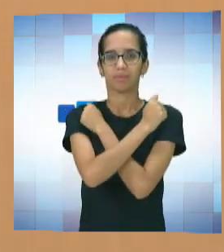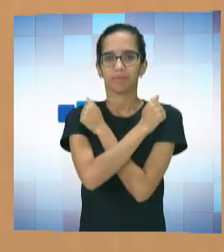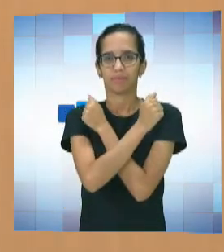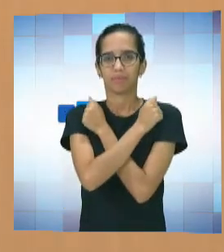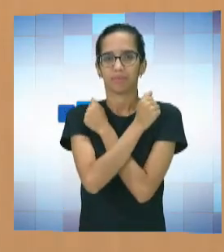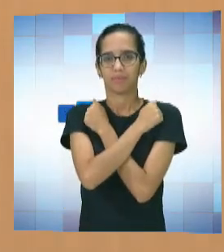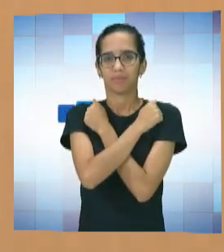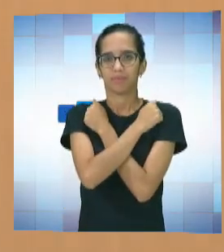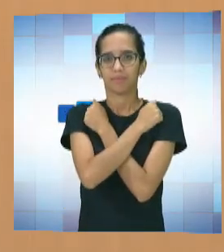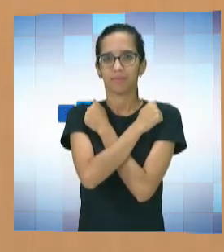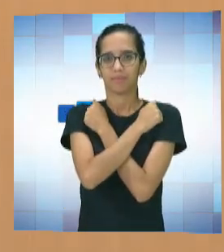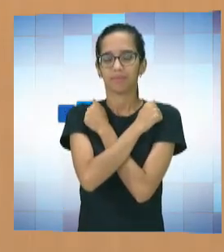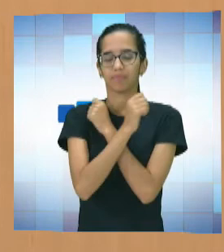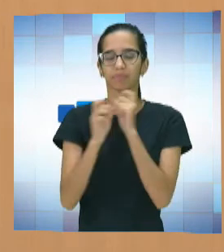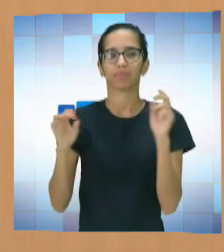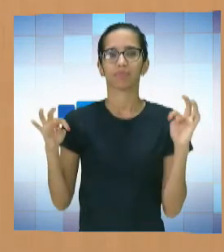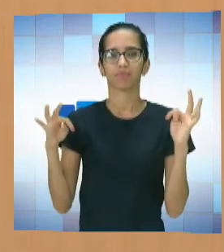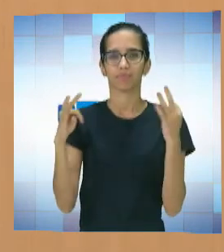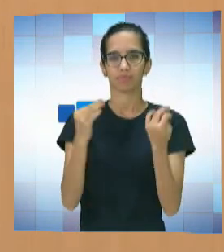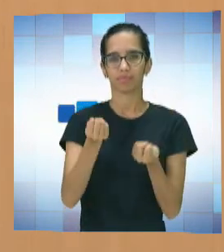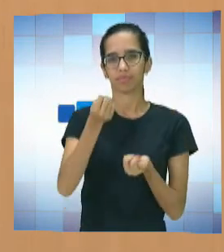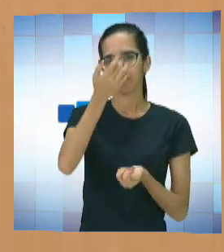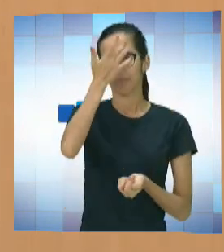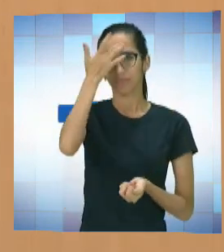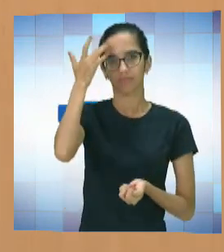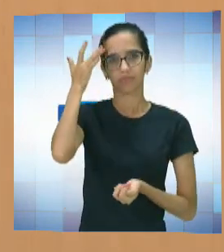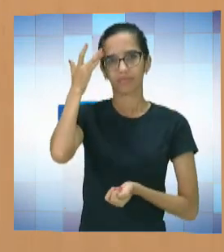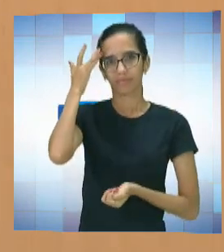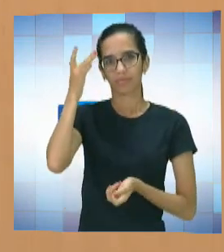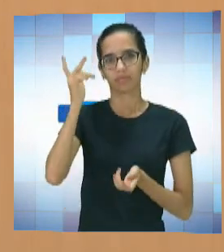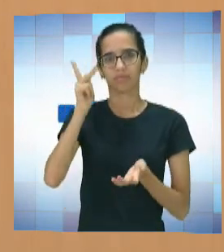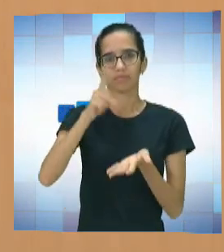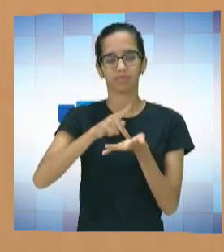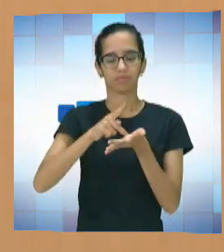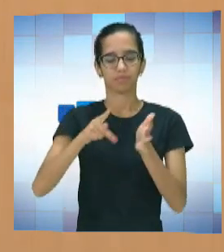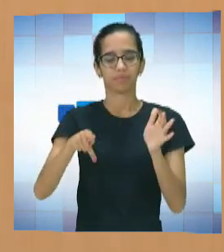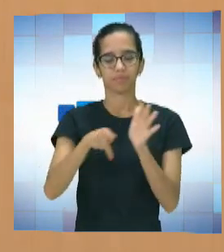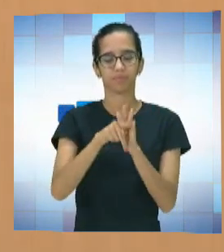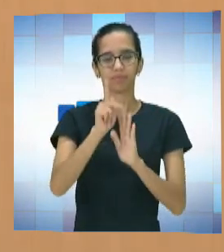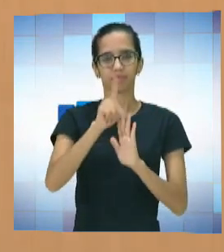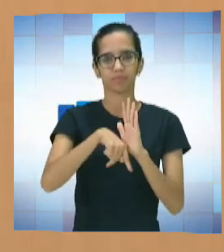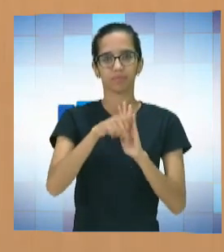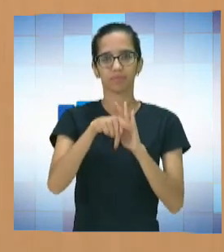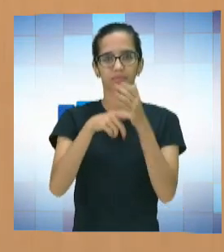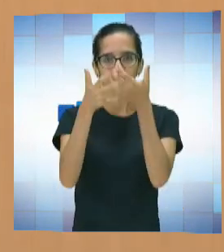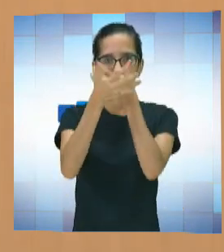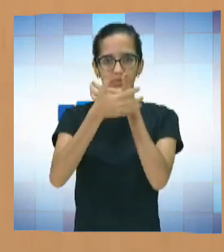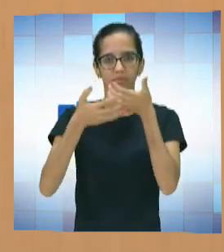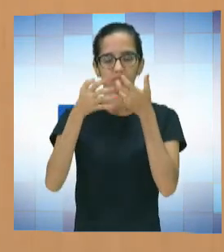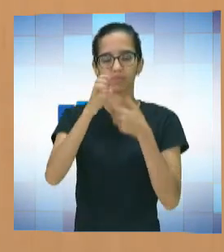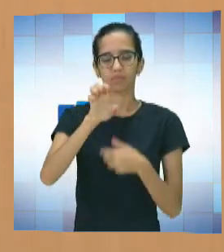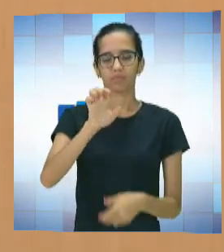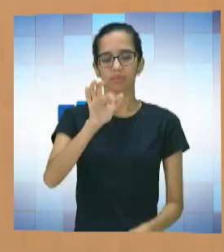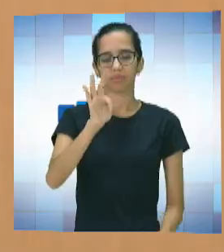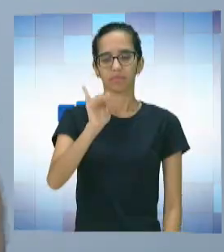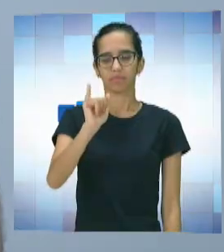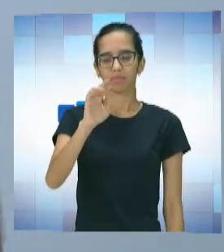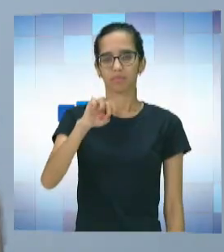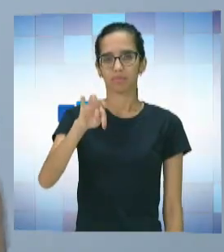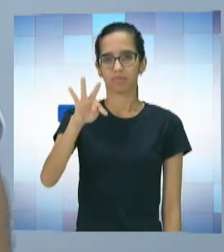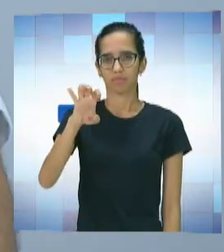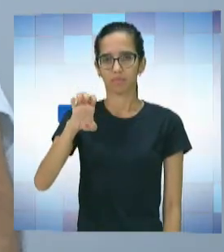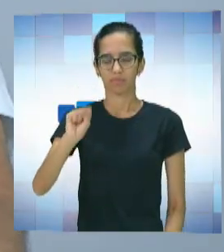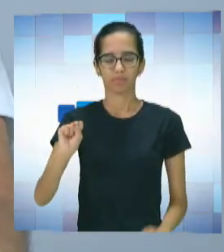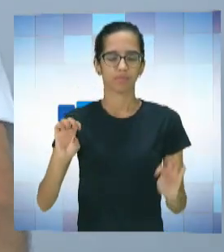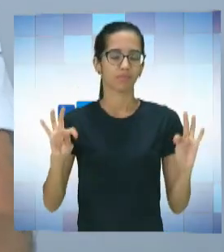né, para todos aqueles que realmente fazem parte do projeto Música Eficiência, assim, para os professores,